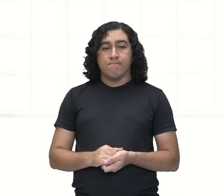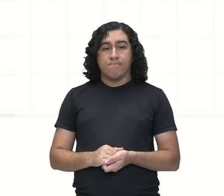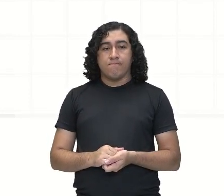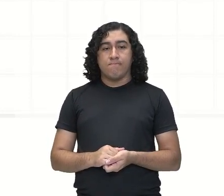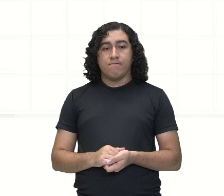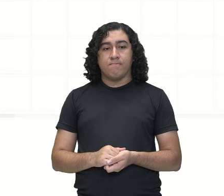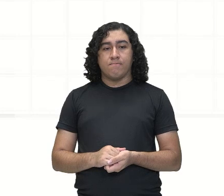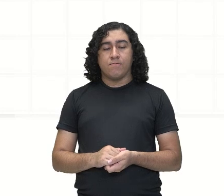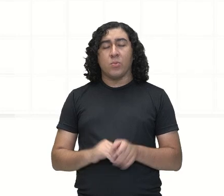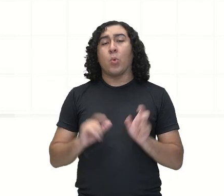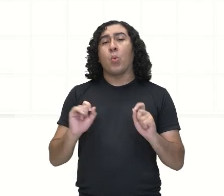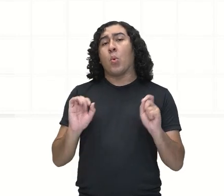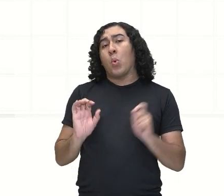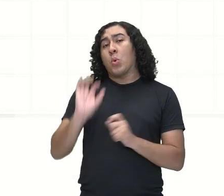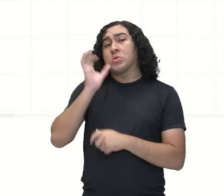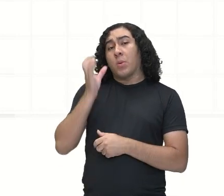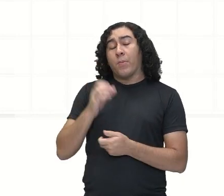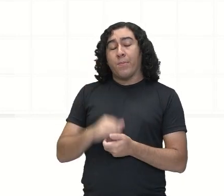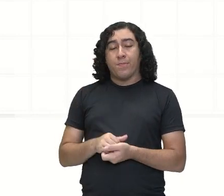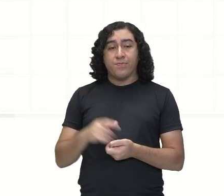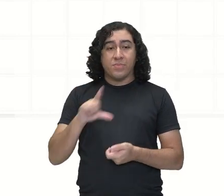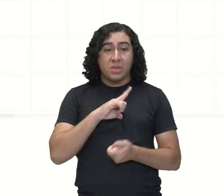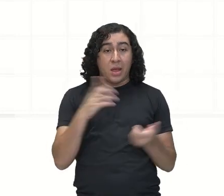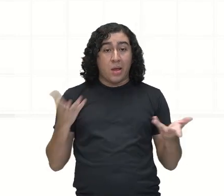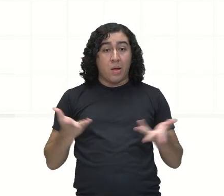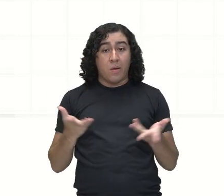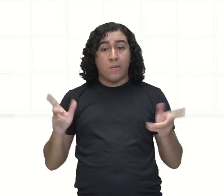O que aconteceu? Nós temos agora...